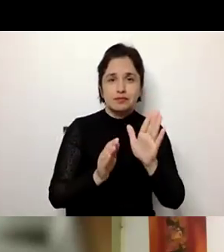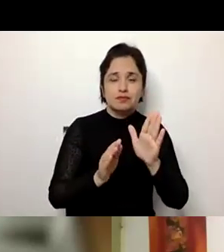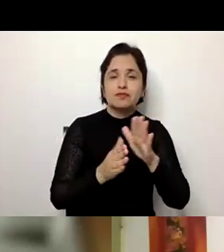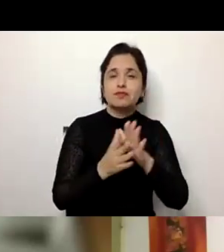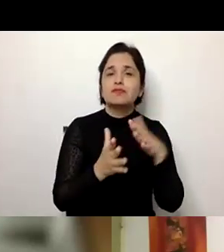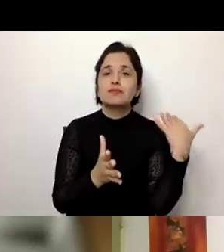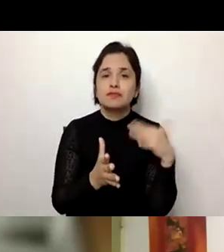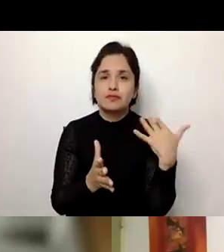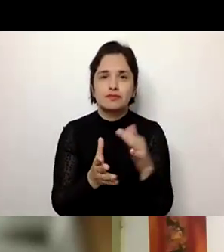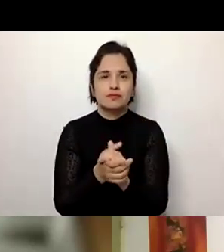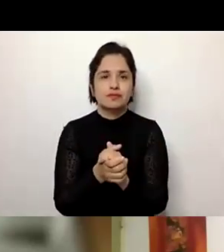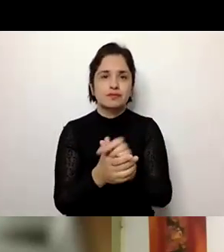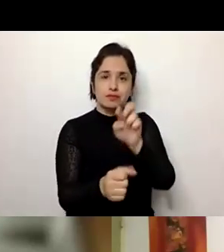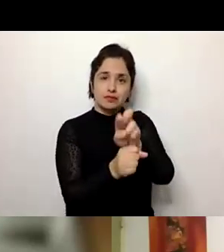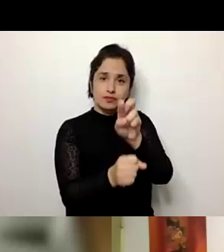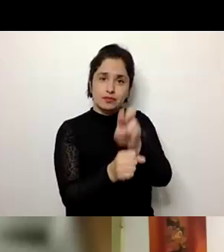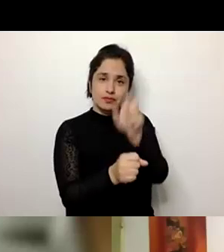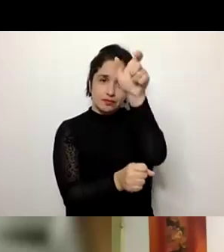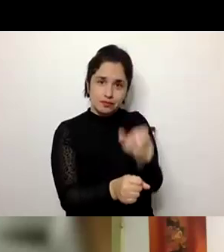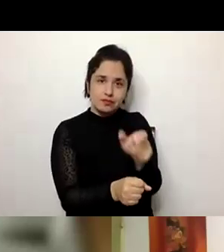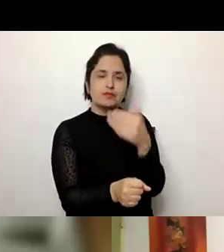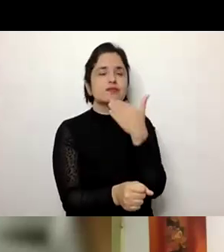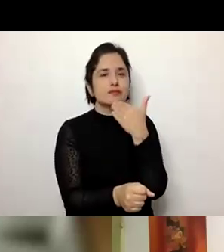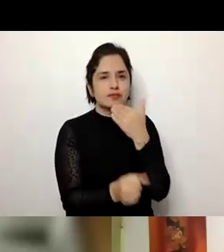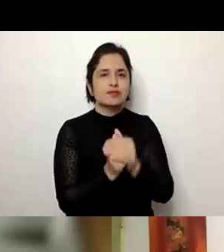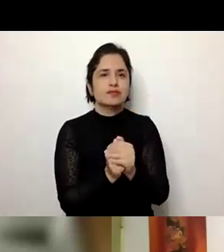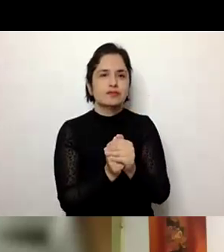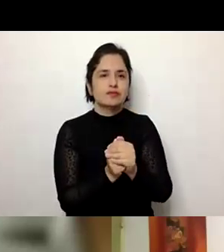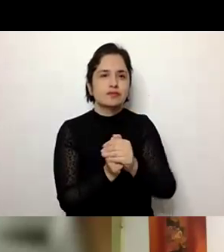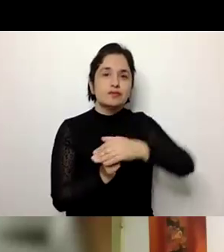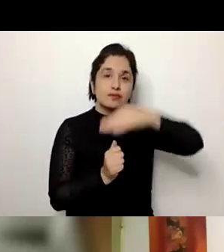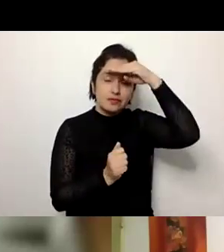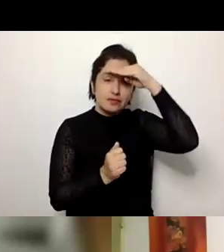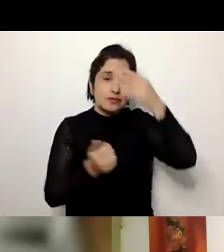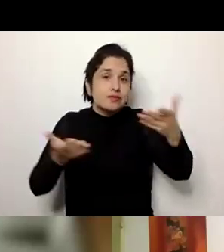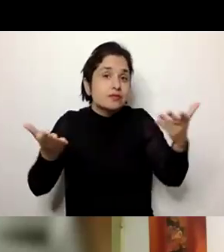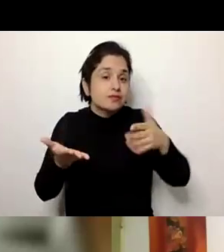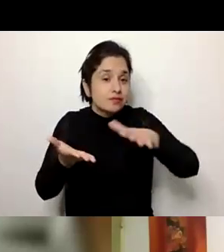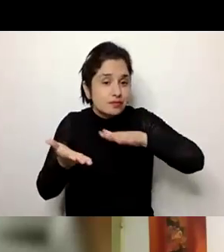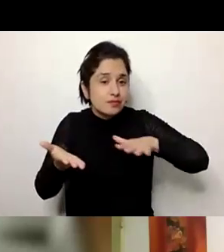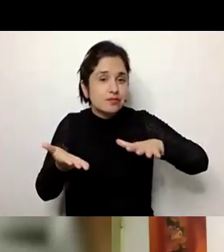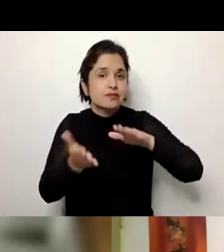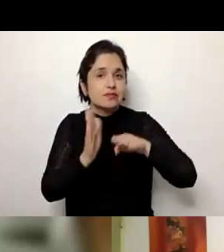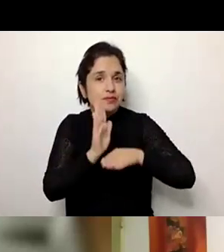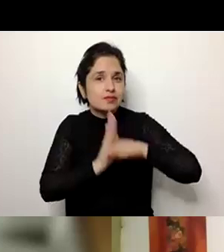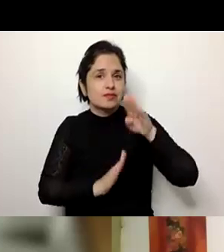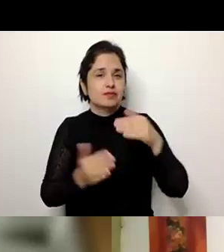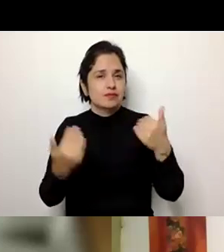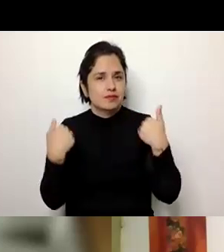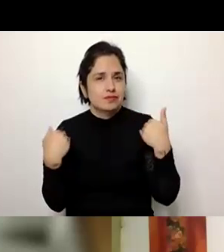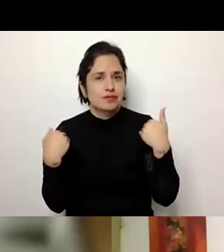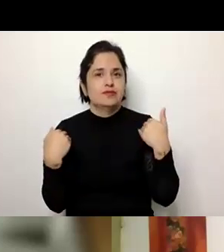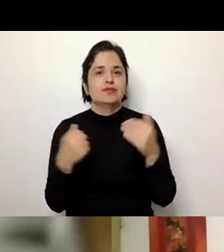que os pedagogos, eles tenham também a vivência com esse aspecto mais prático da